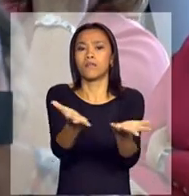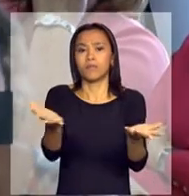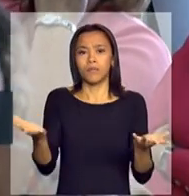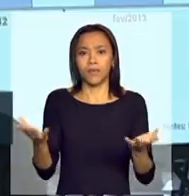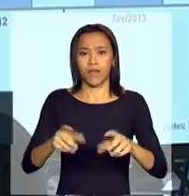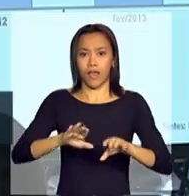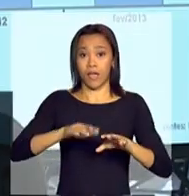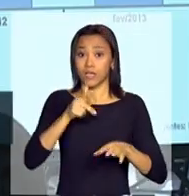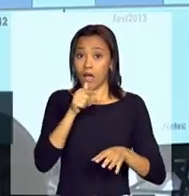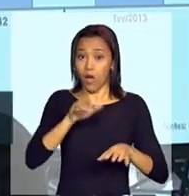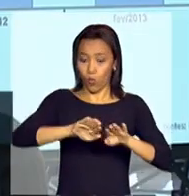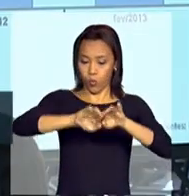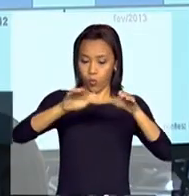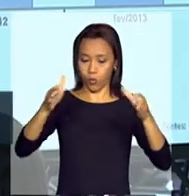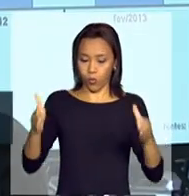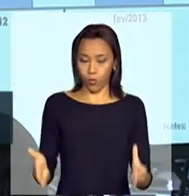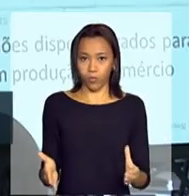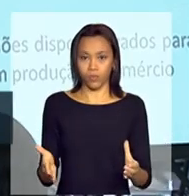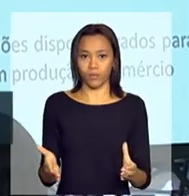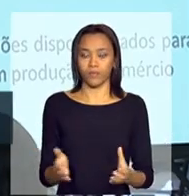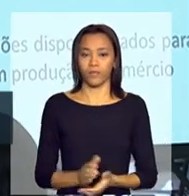agenda de cisterna de produção.